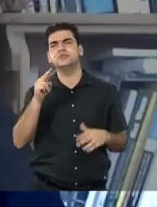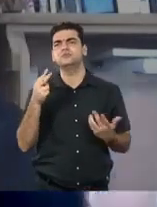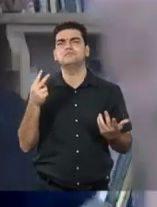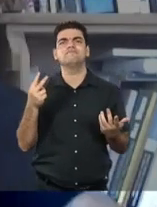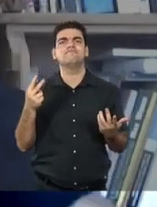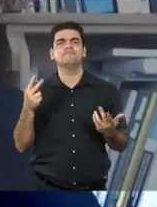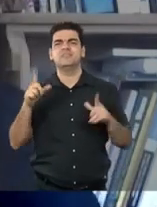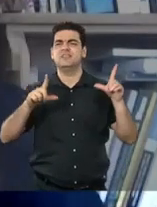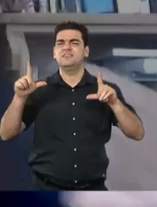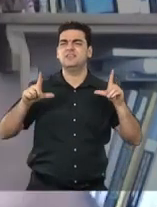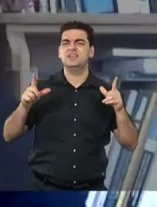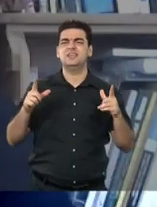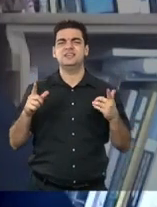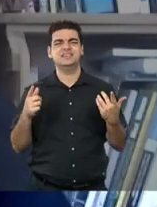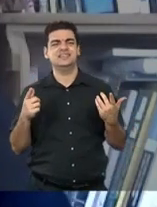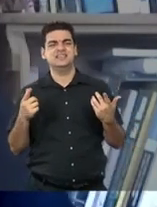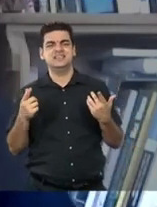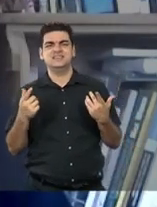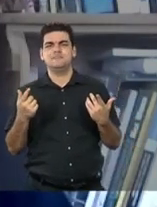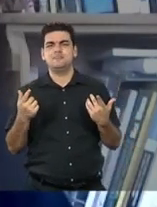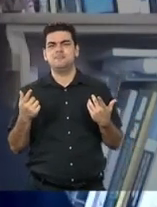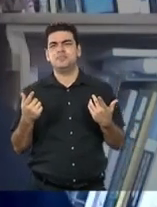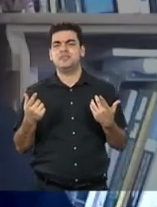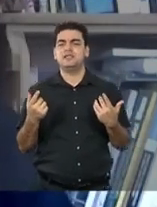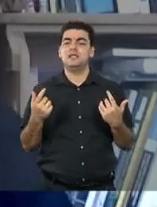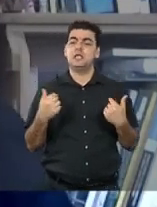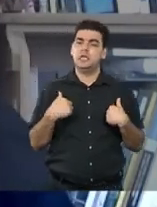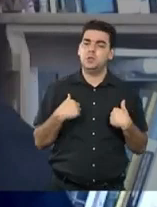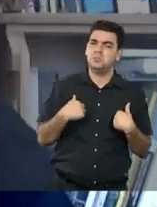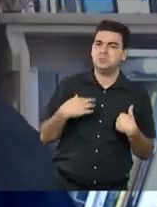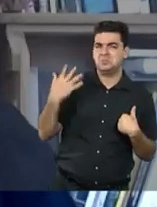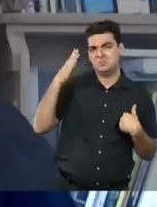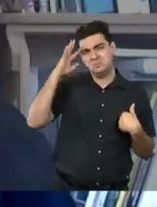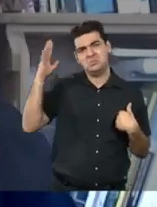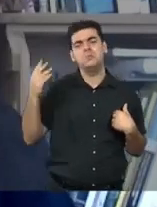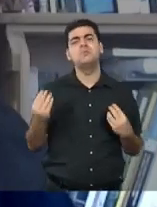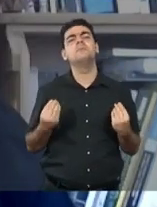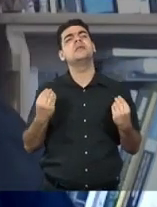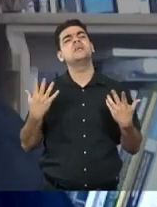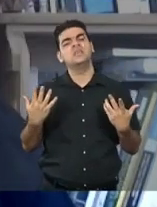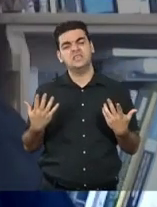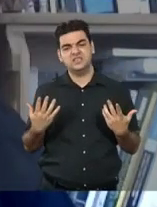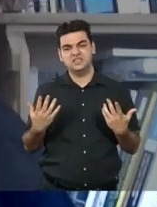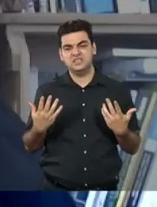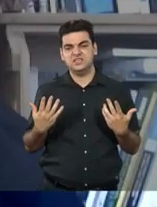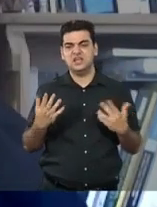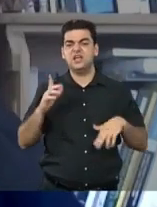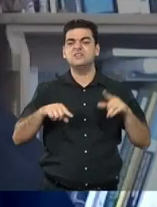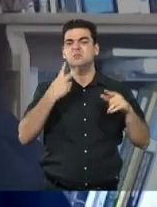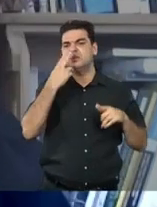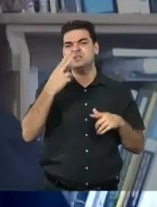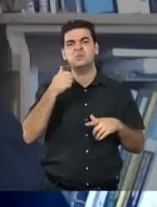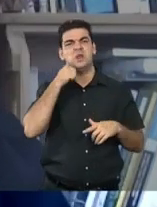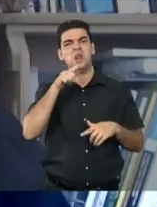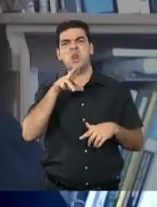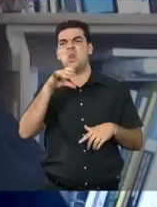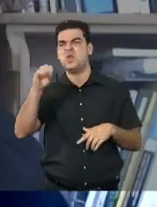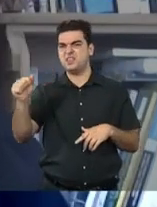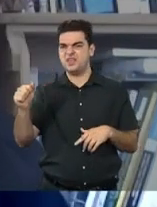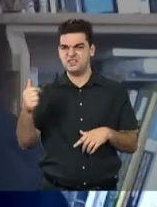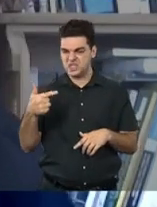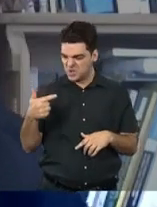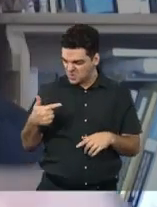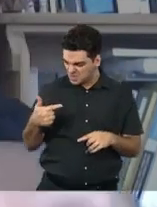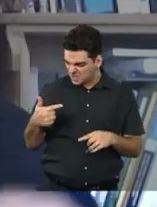vai ser vice de tal, vice dito, vice de um dado, eu pensei com o último, por que que as matérias vão lançar o nome da Luísa como vice, com